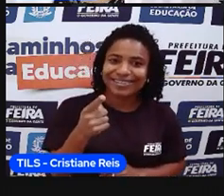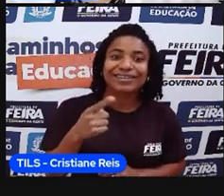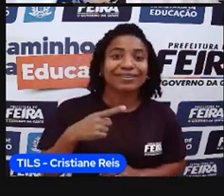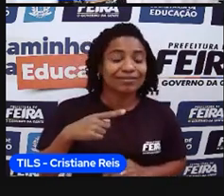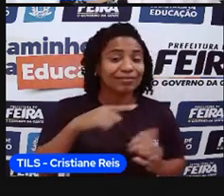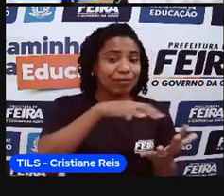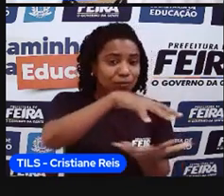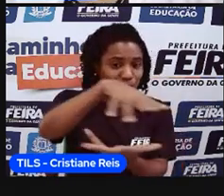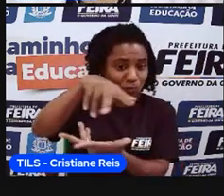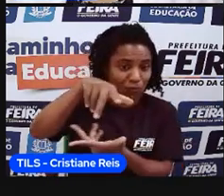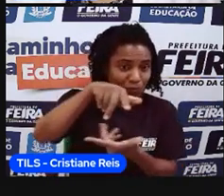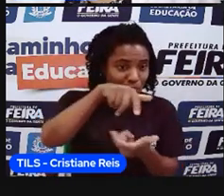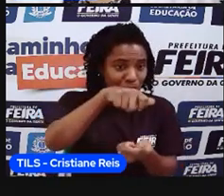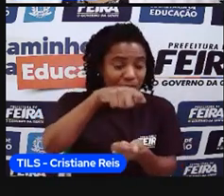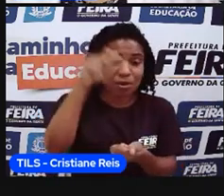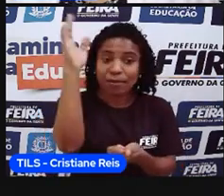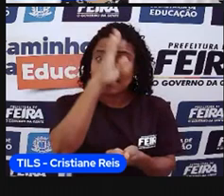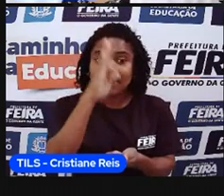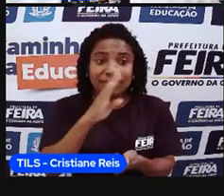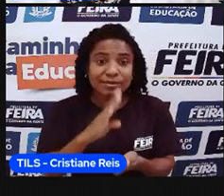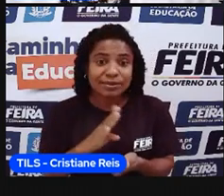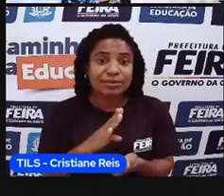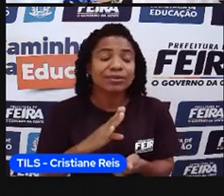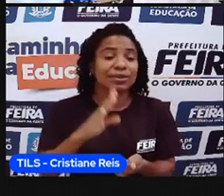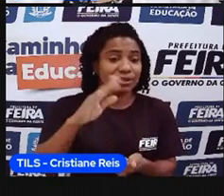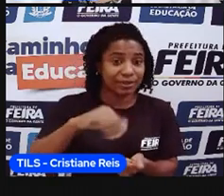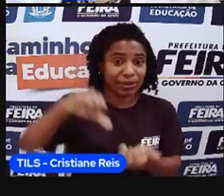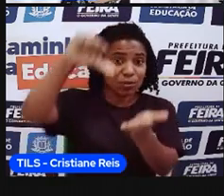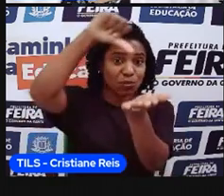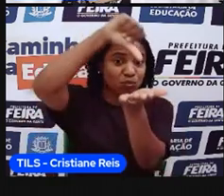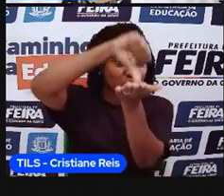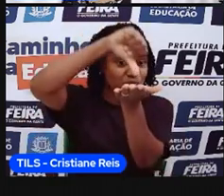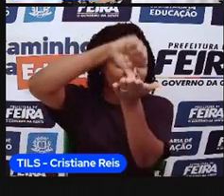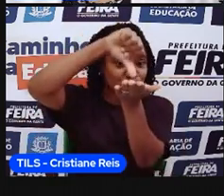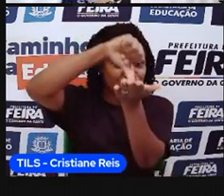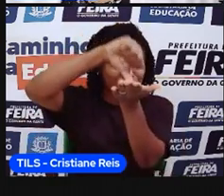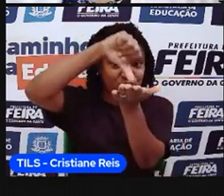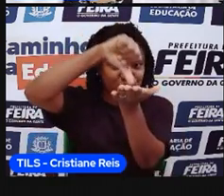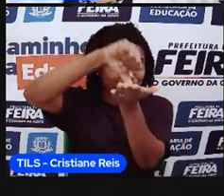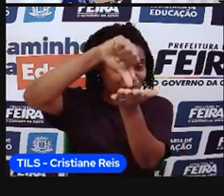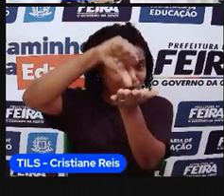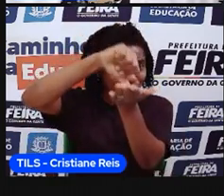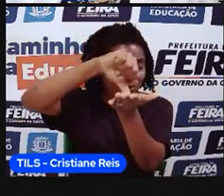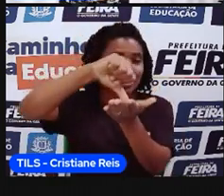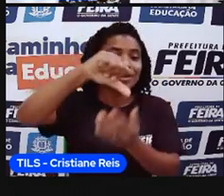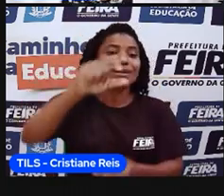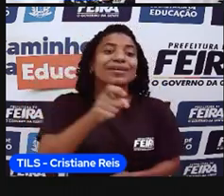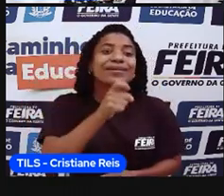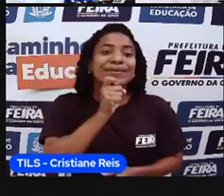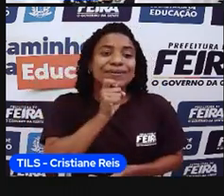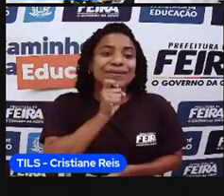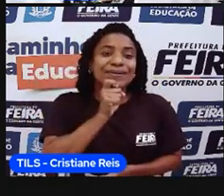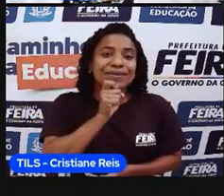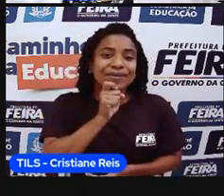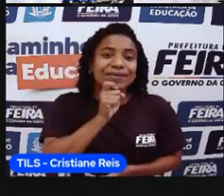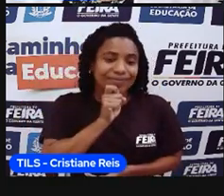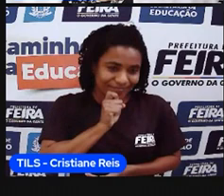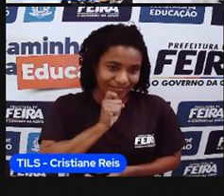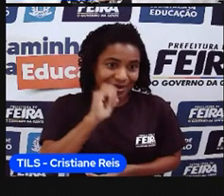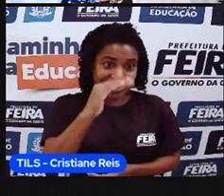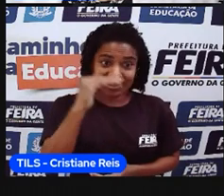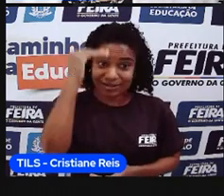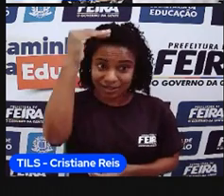composto por zonas, né, nós temos a zona polar, considerada, né, a glacial Ártica, e a zona polar, ou glacial